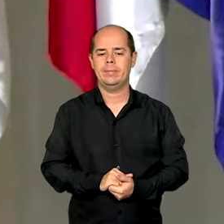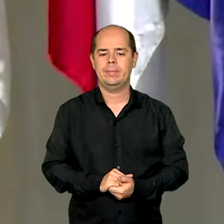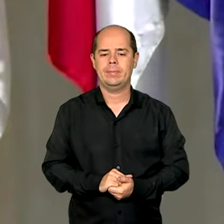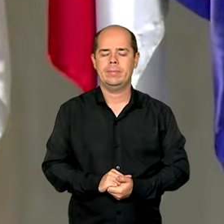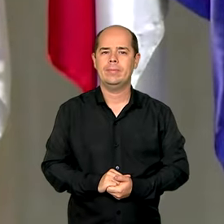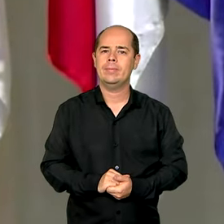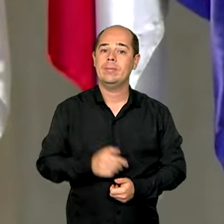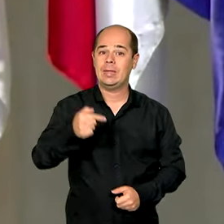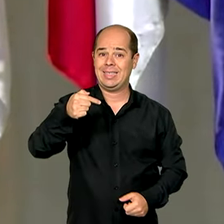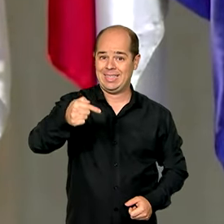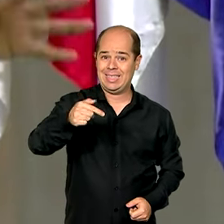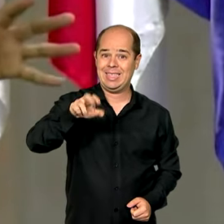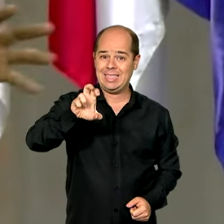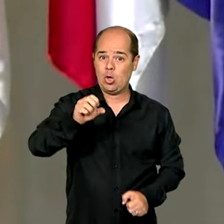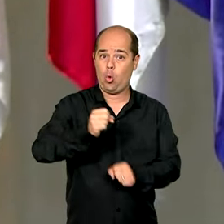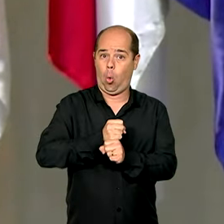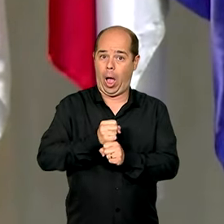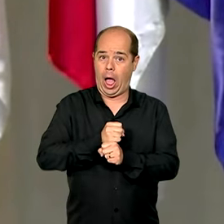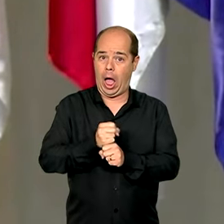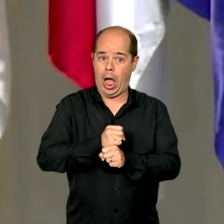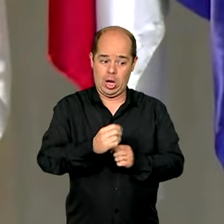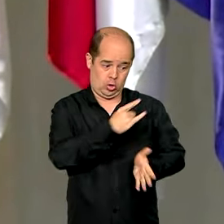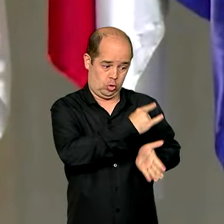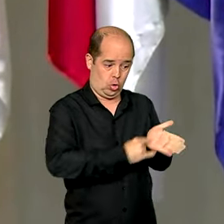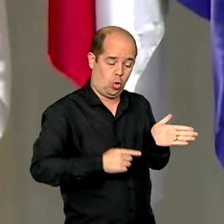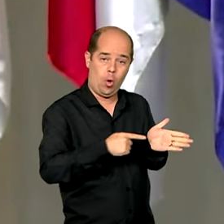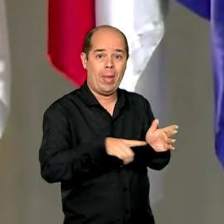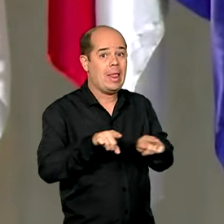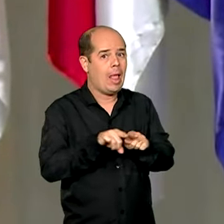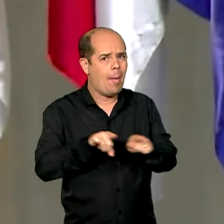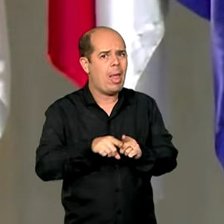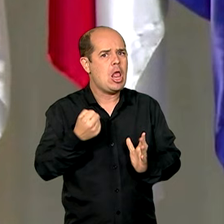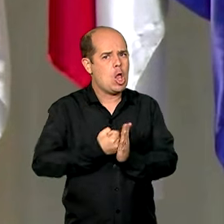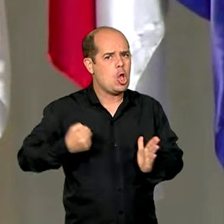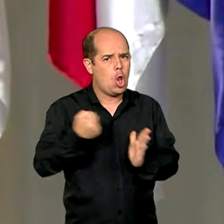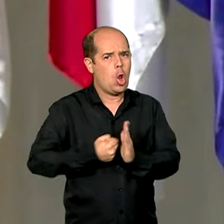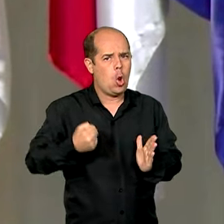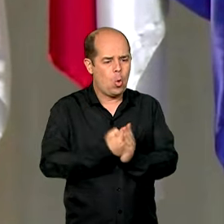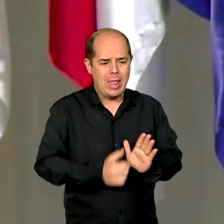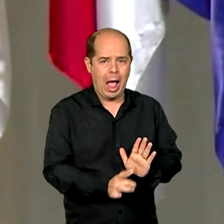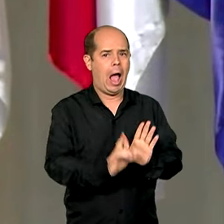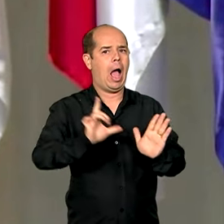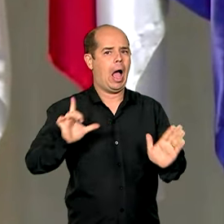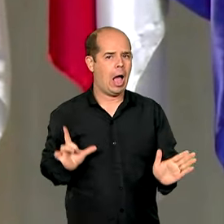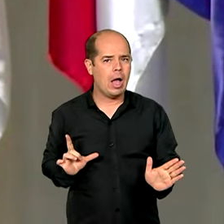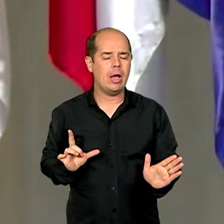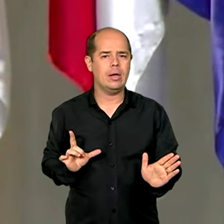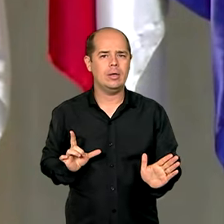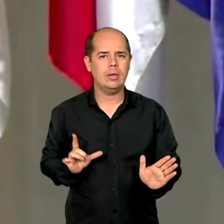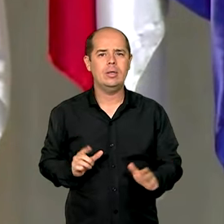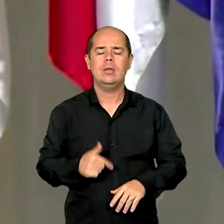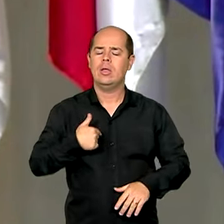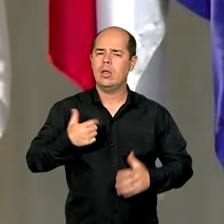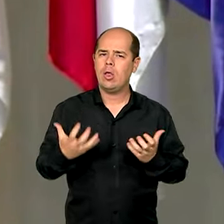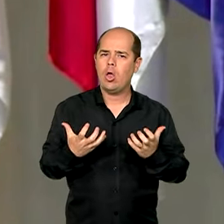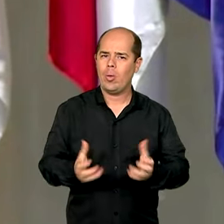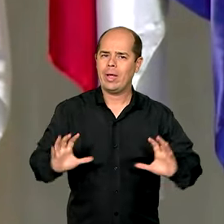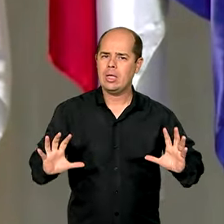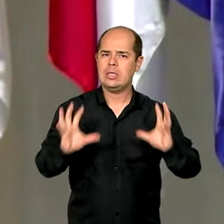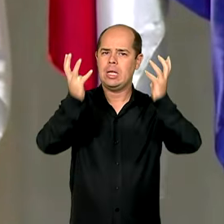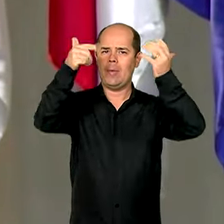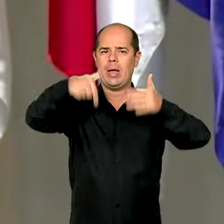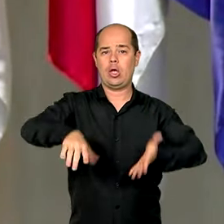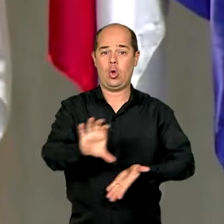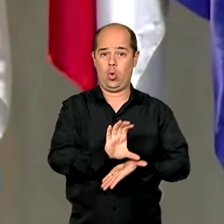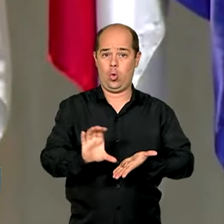não só do documento, mas da luta que produziu o documento, eu quero também celebrar o Conselho Nacional de Direitos Humanos,